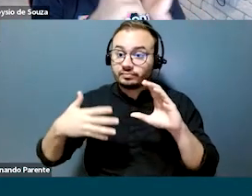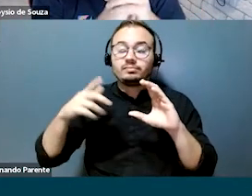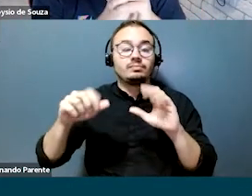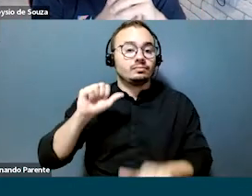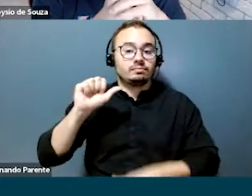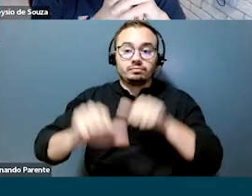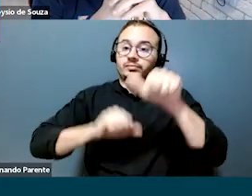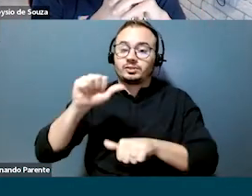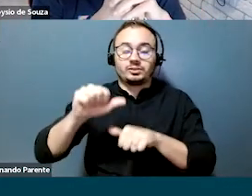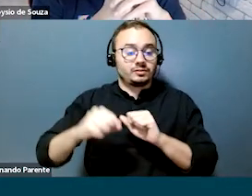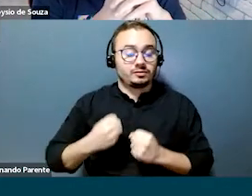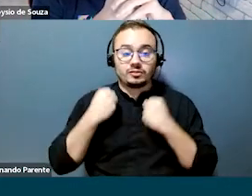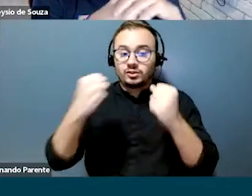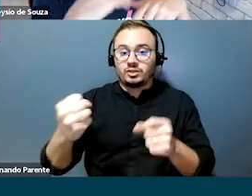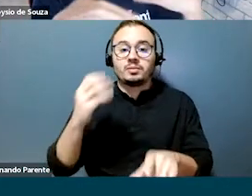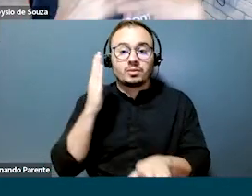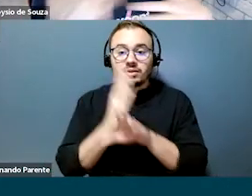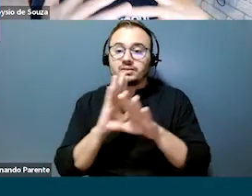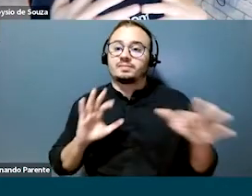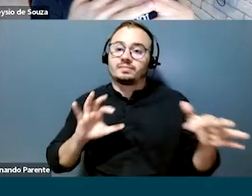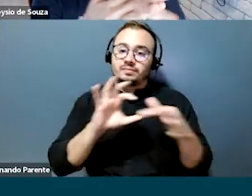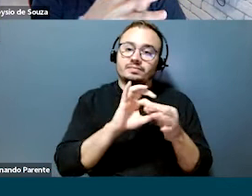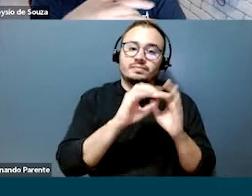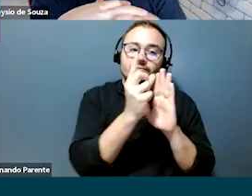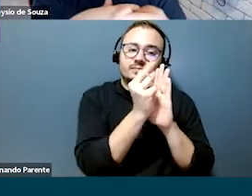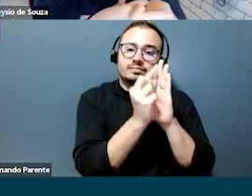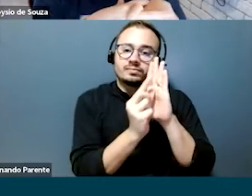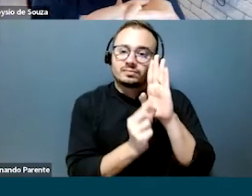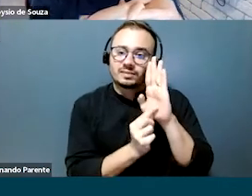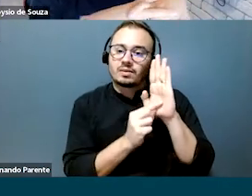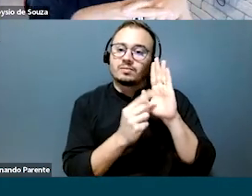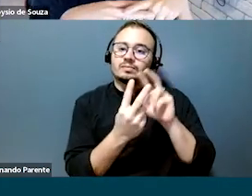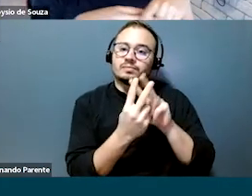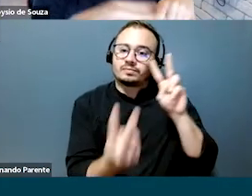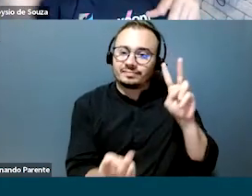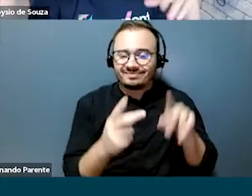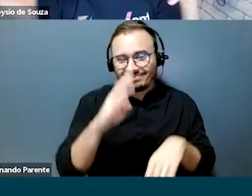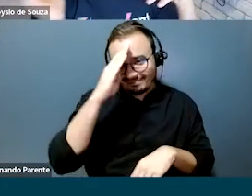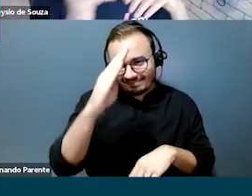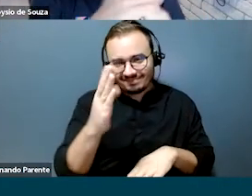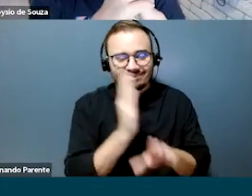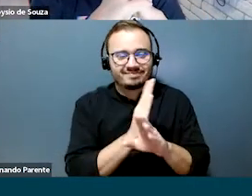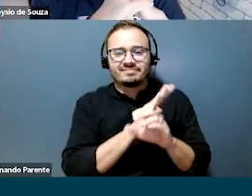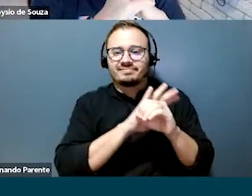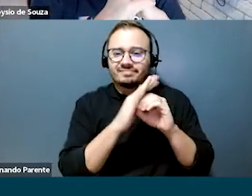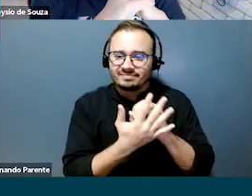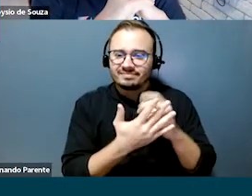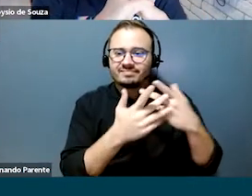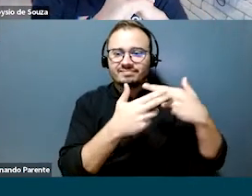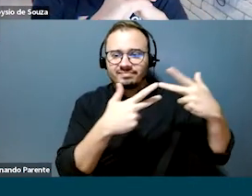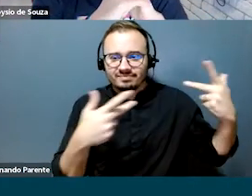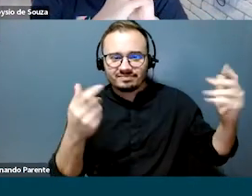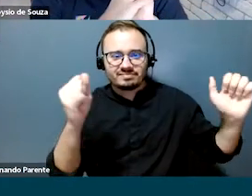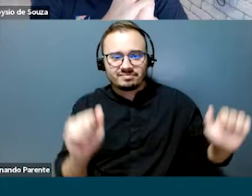alterados pela digitalização e por essa aceleração da digitação, principalmente com os últimos eventos globais que passamos por aí,